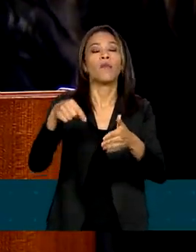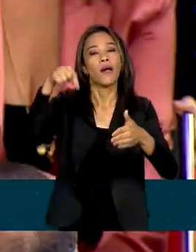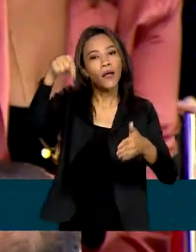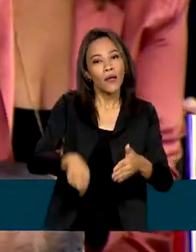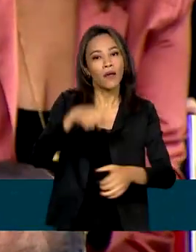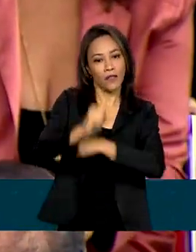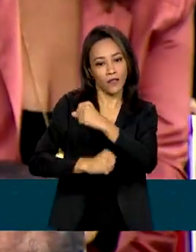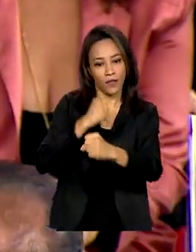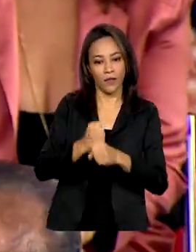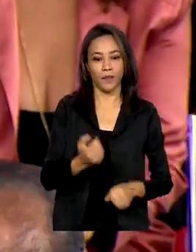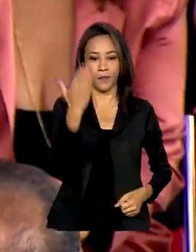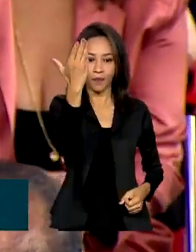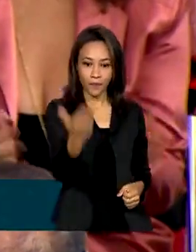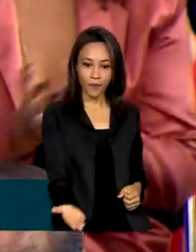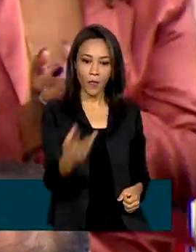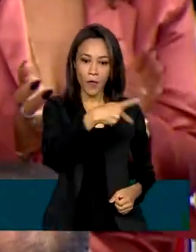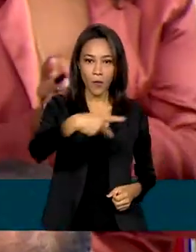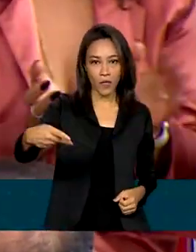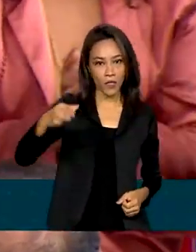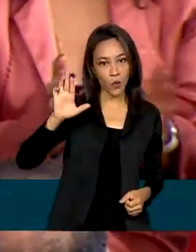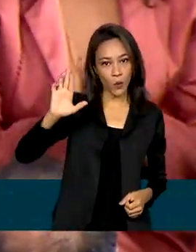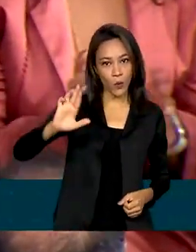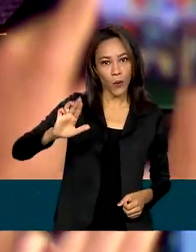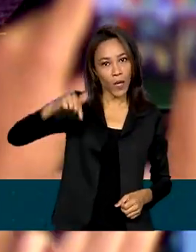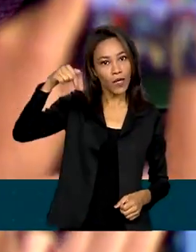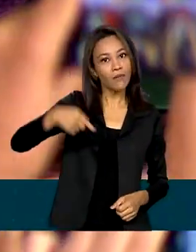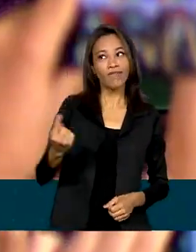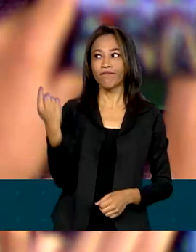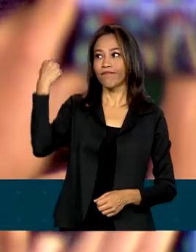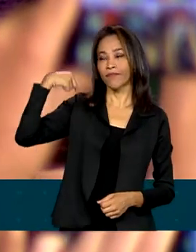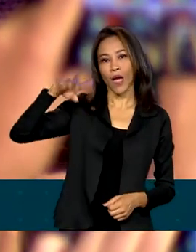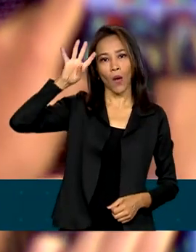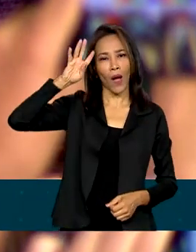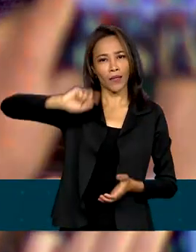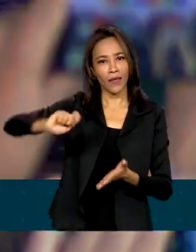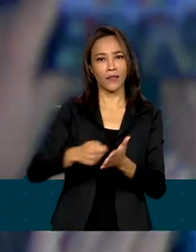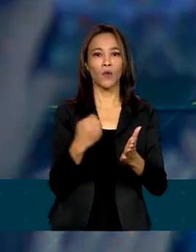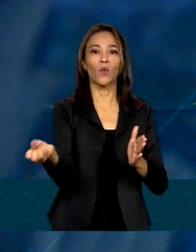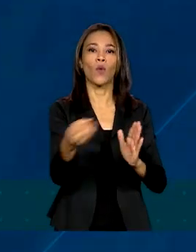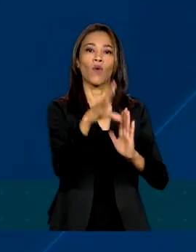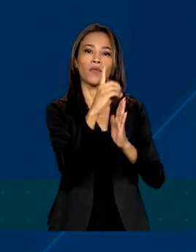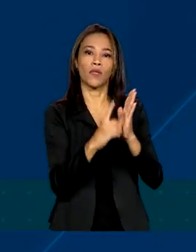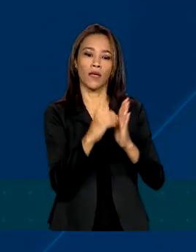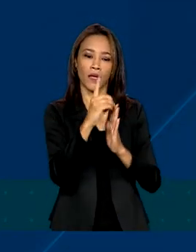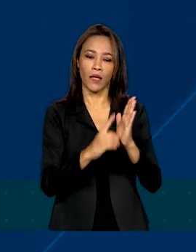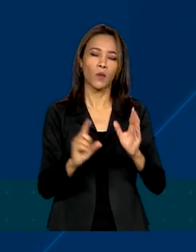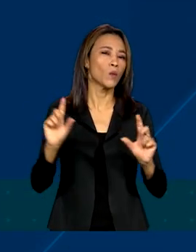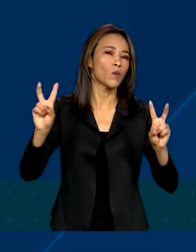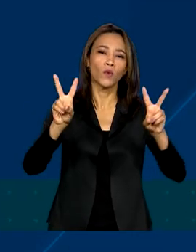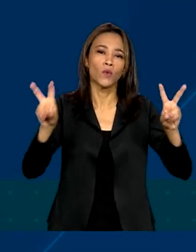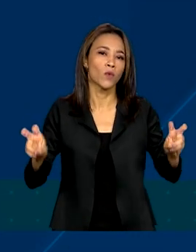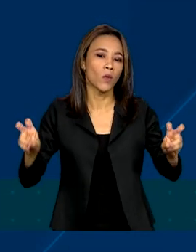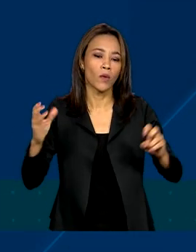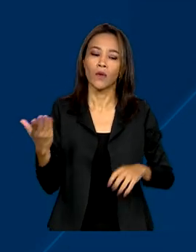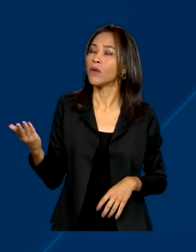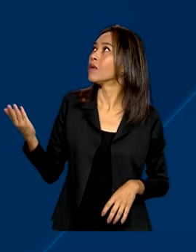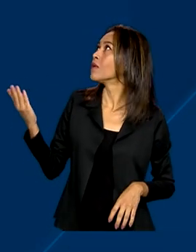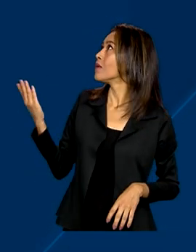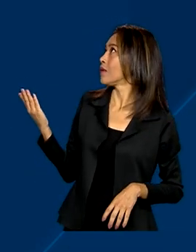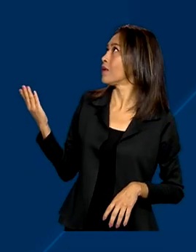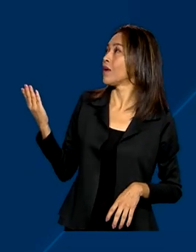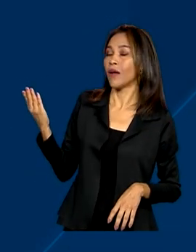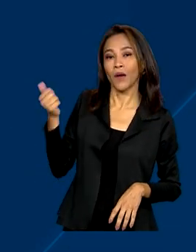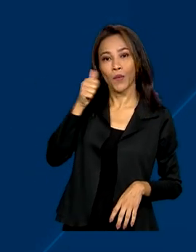E o presidente Lula assinou nesta quarta-feira novos decretos, que institui o programa Mulher